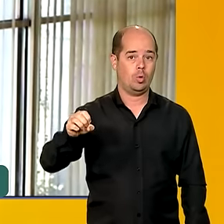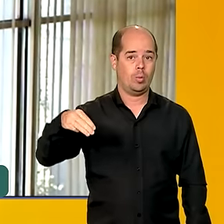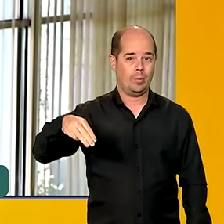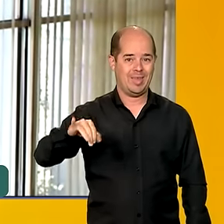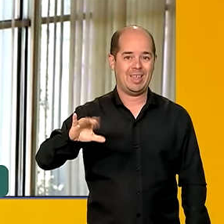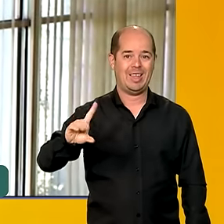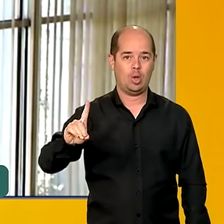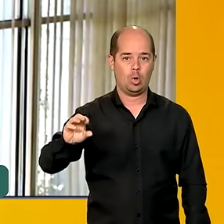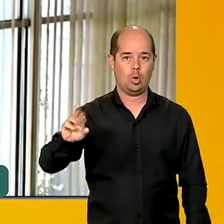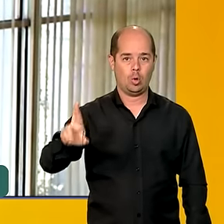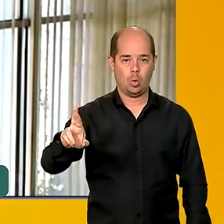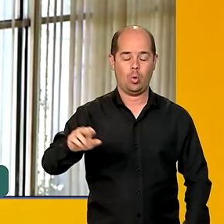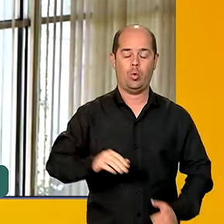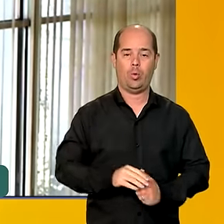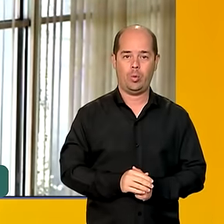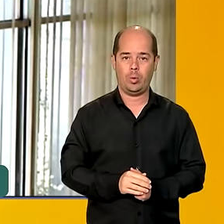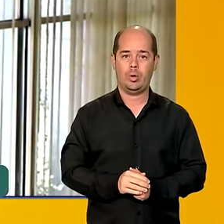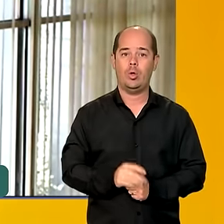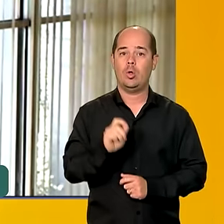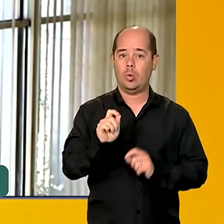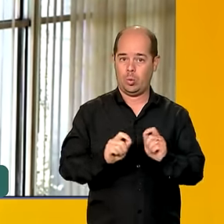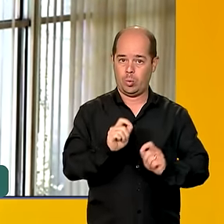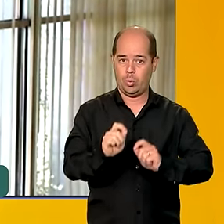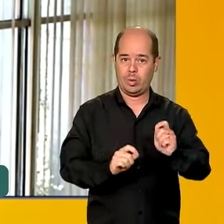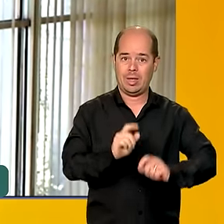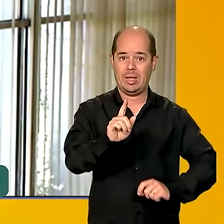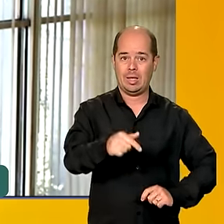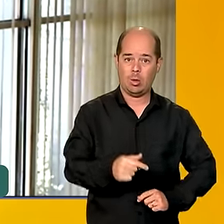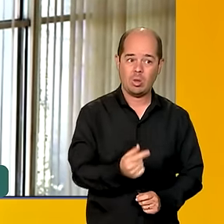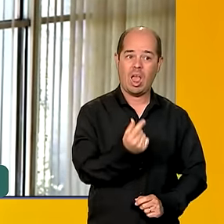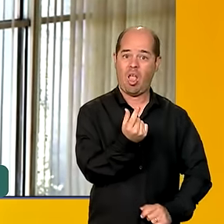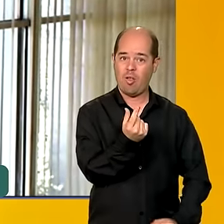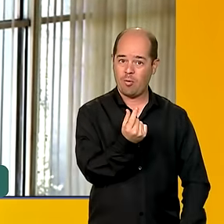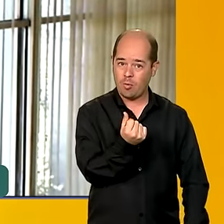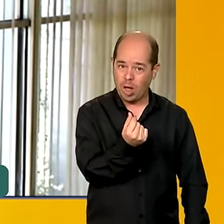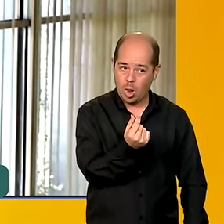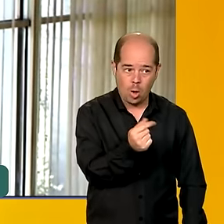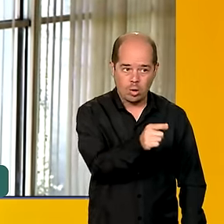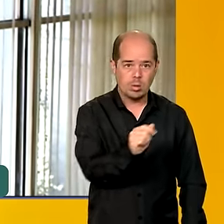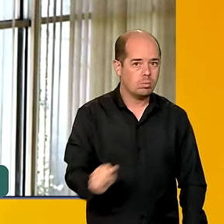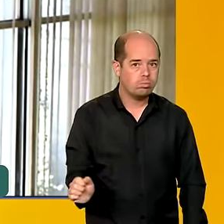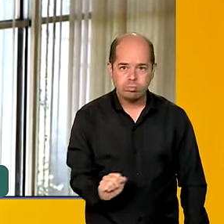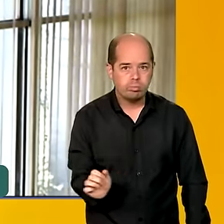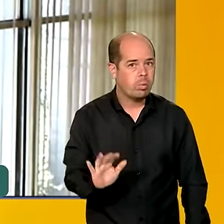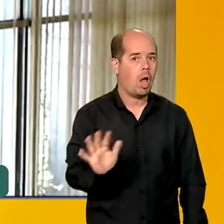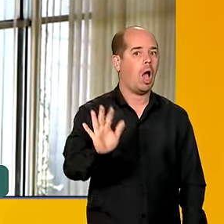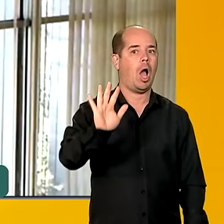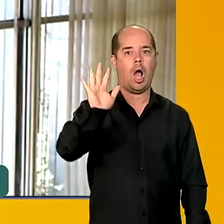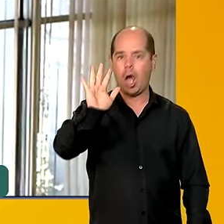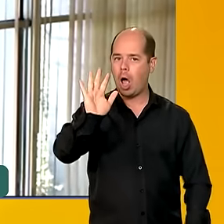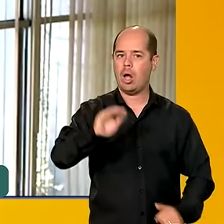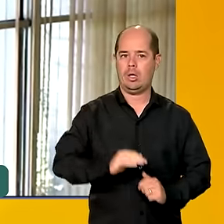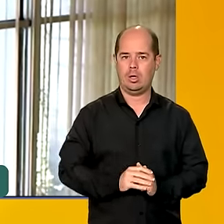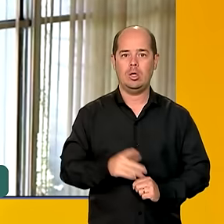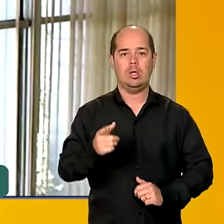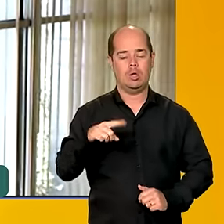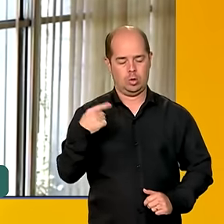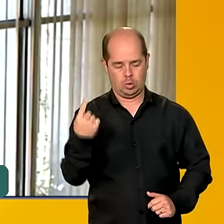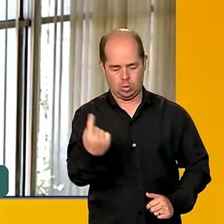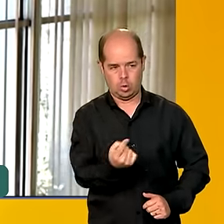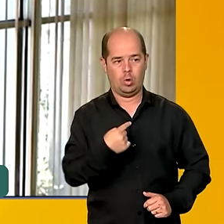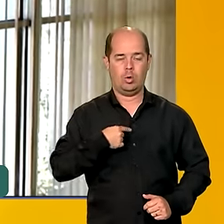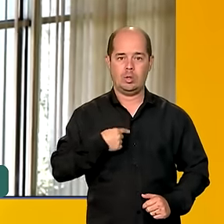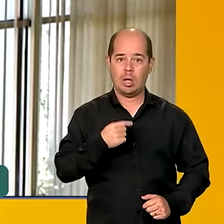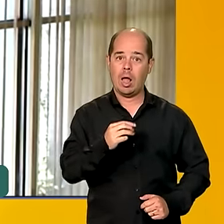venda de produtos com esse limite quantitativo. Então, nós emitimos uma nota técnica de orientação a todos os PROCONs gaúchos